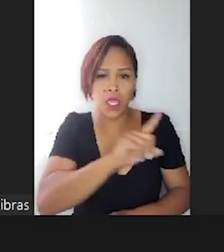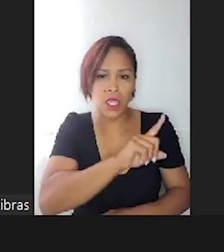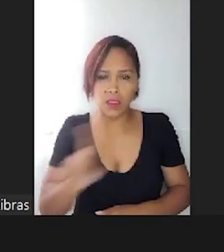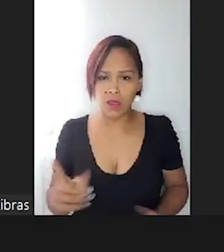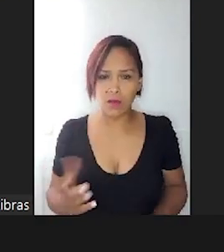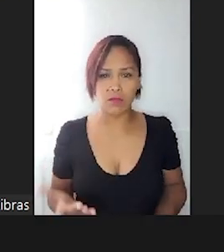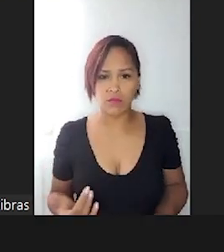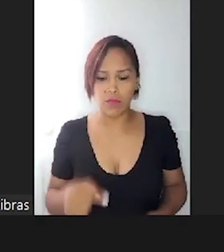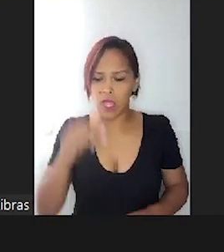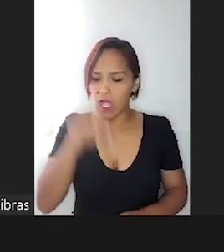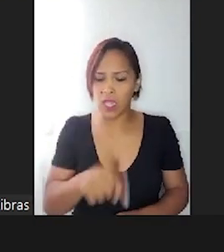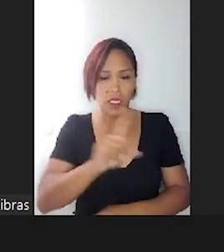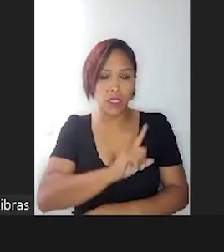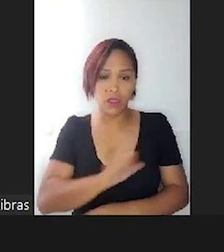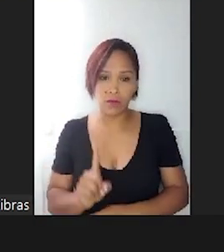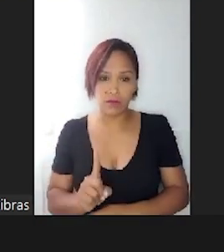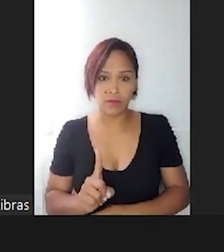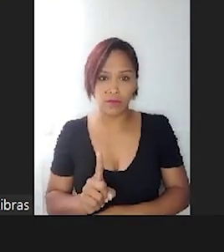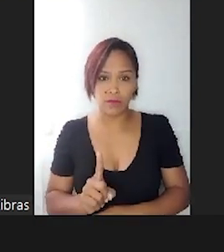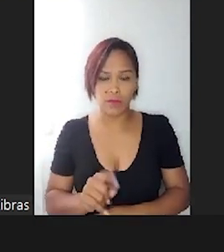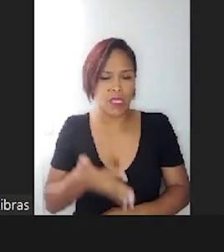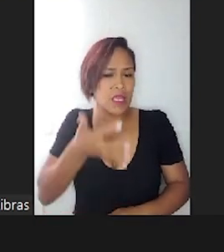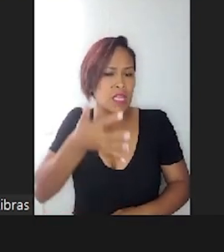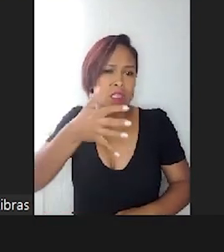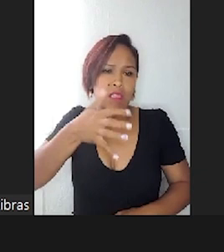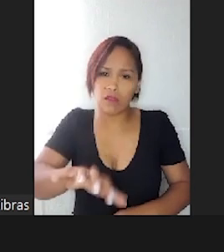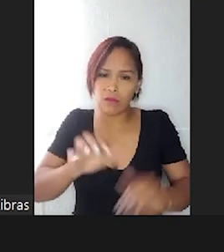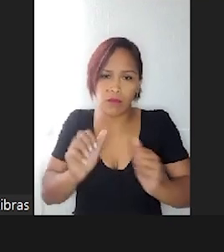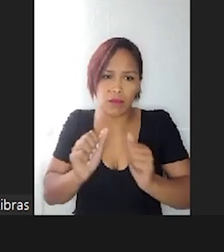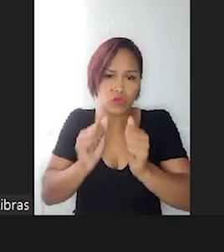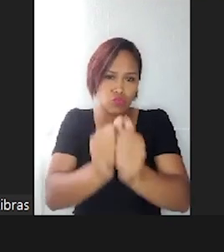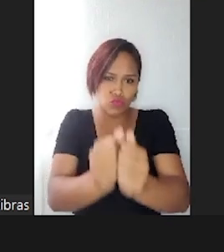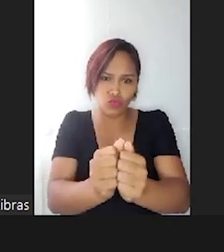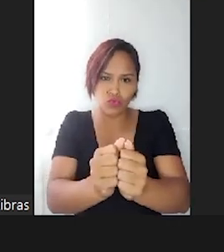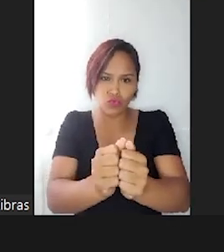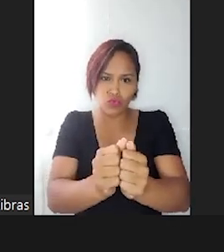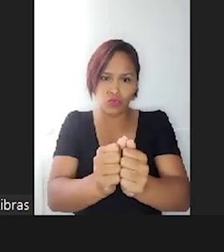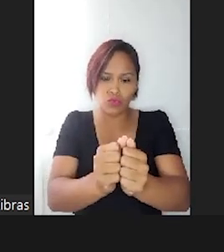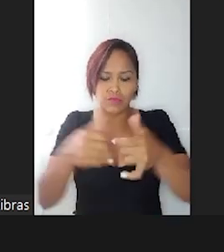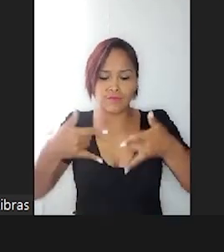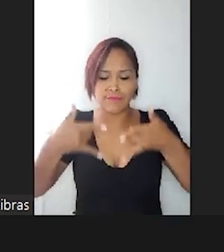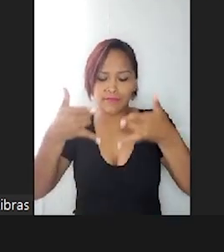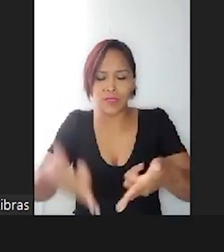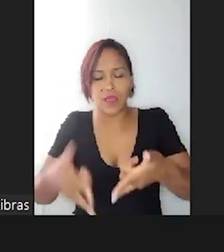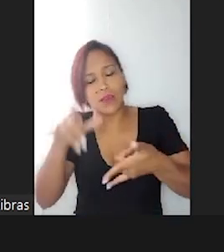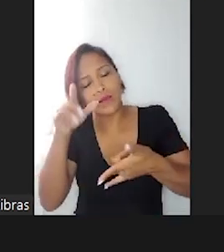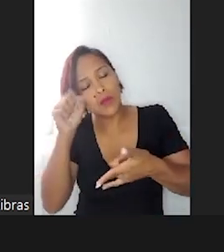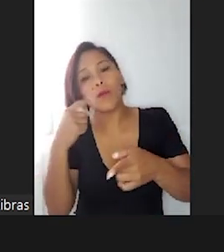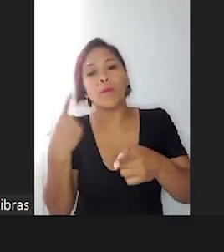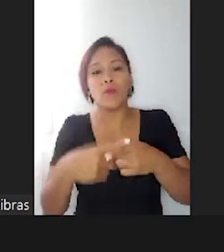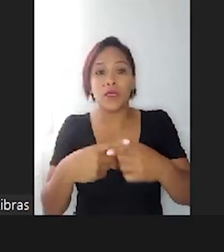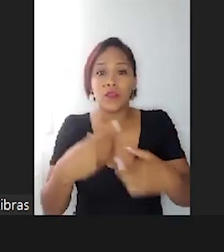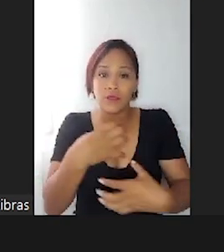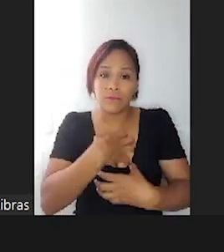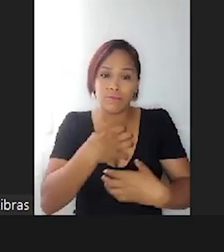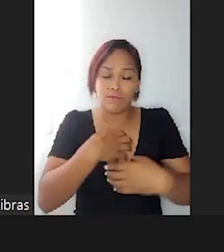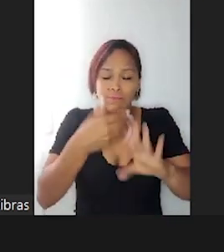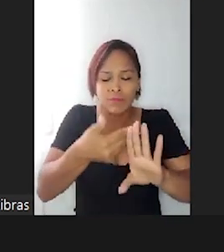não. Ele não quis que eu estivesse com ele na cama, porque ele já tinha sentido a minha rejeição.